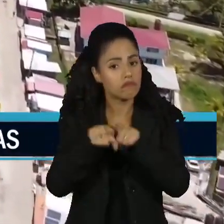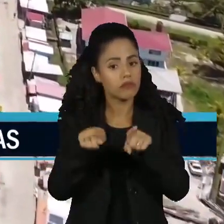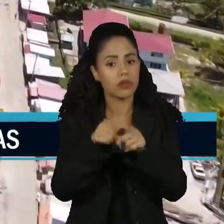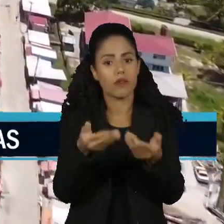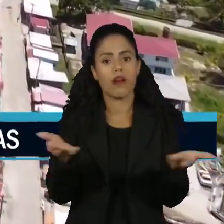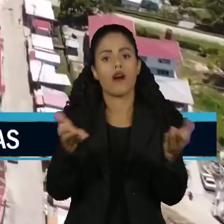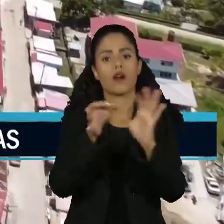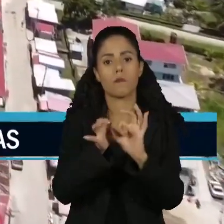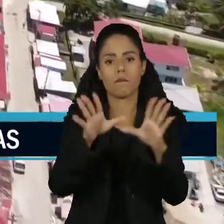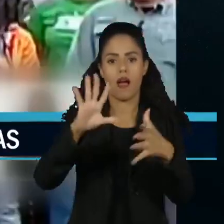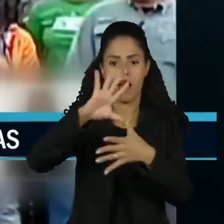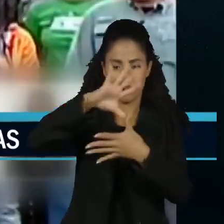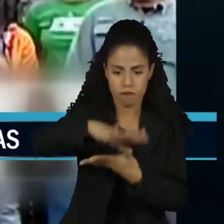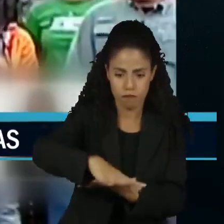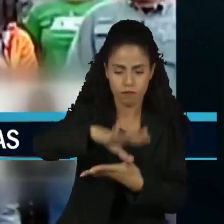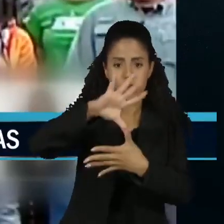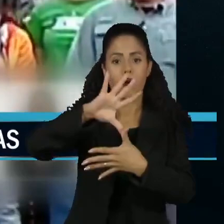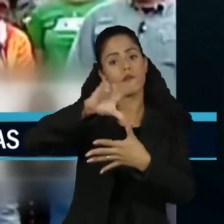o novo mapa do país.